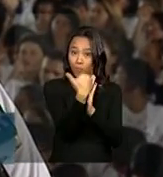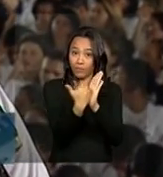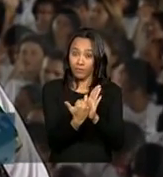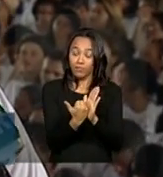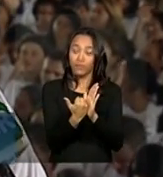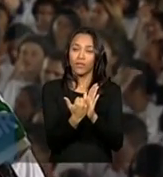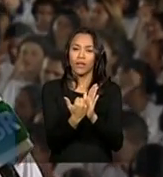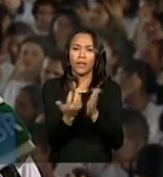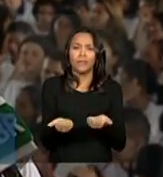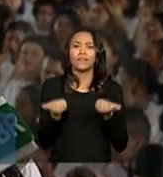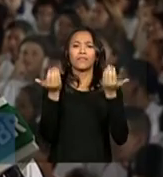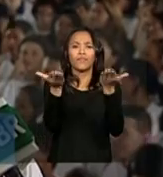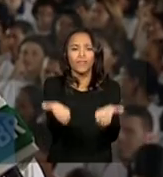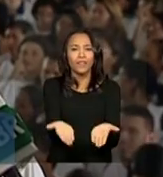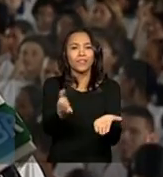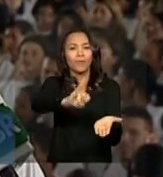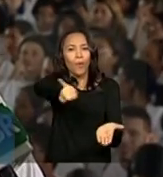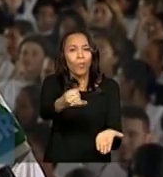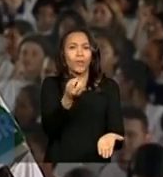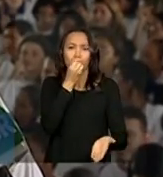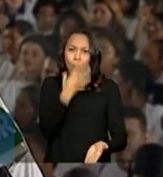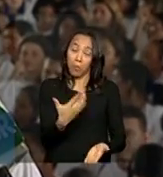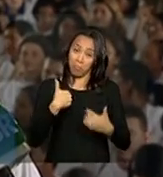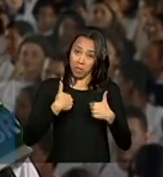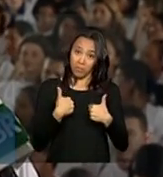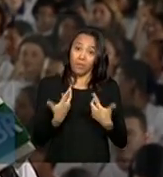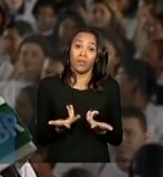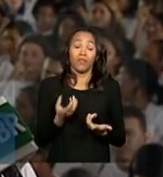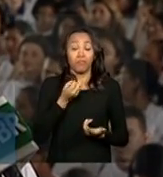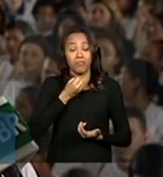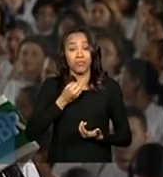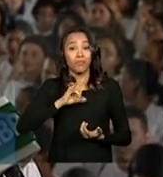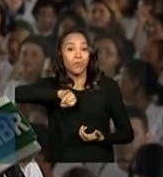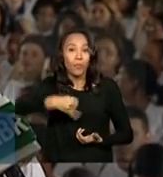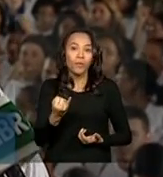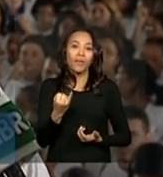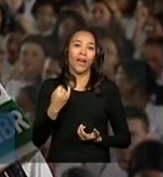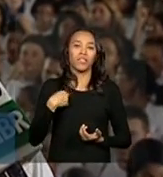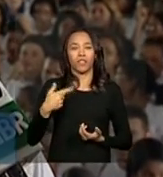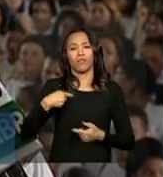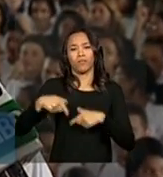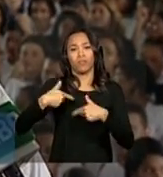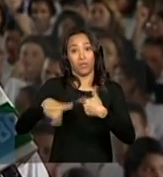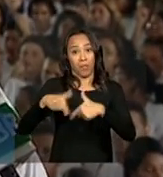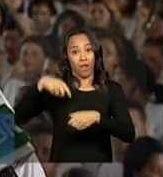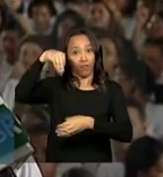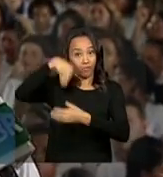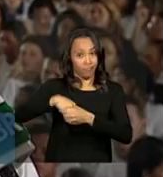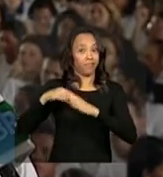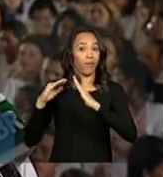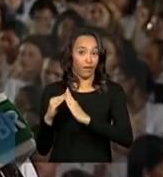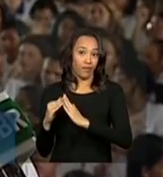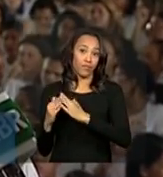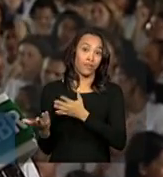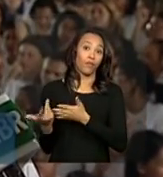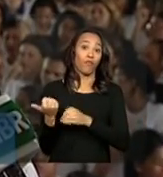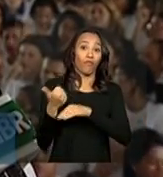dá oportunidades muito boas. Para mim, ele me deu a oportunidade de deixar de ser dona de casa e